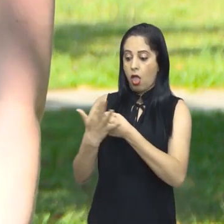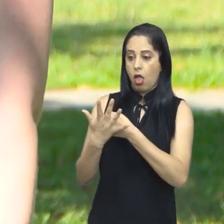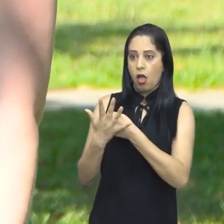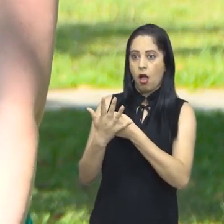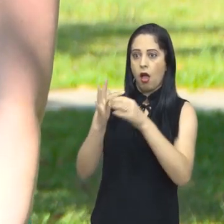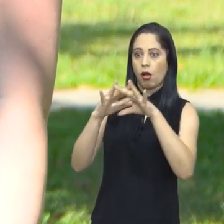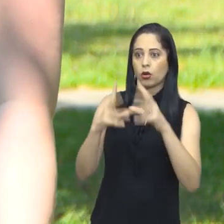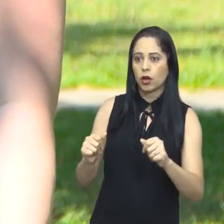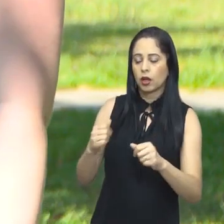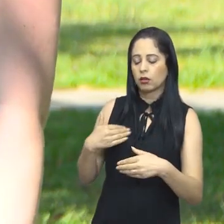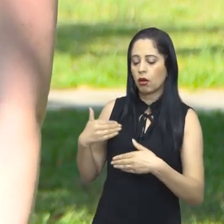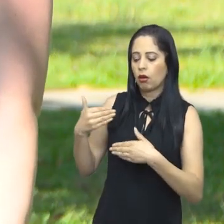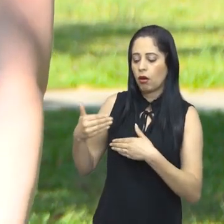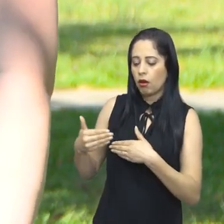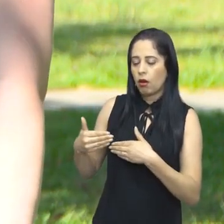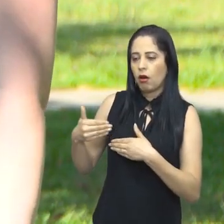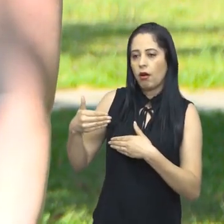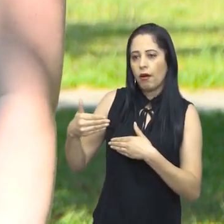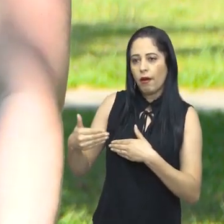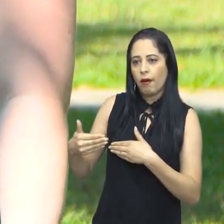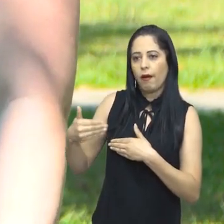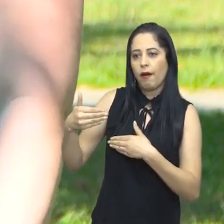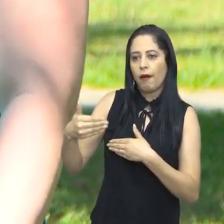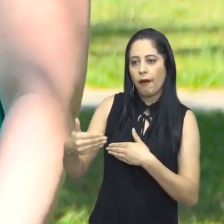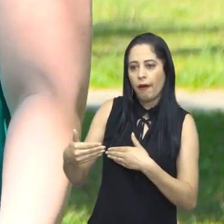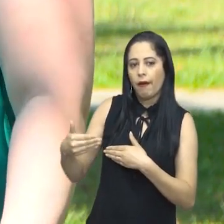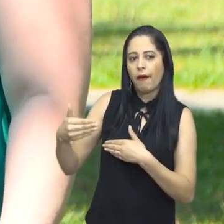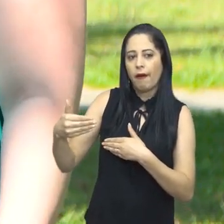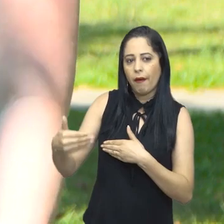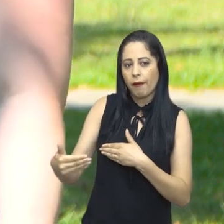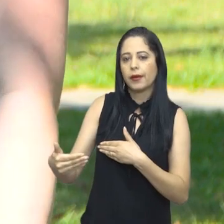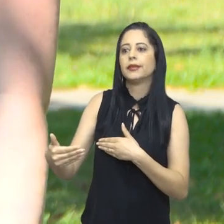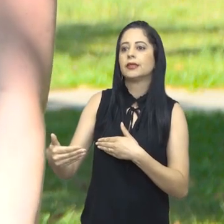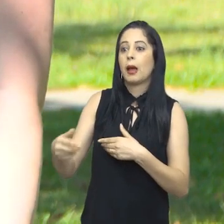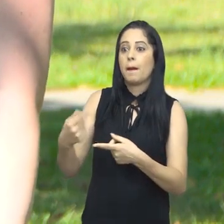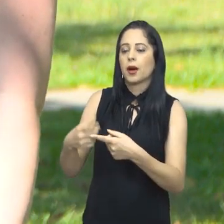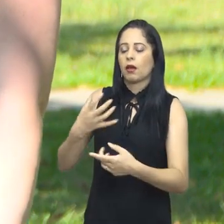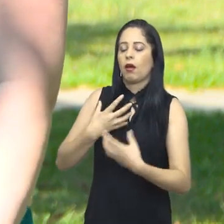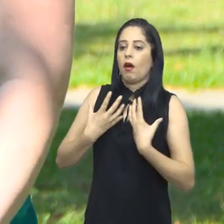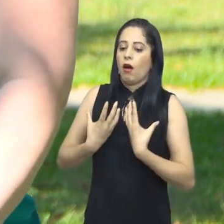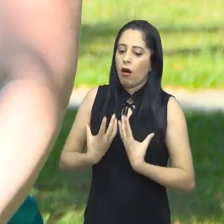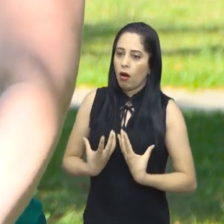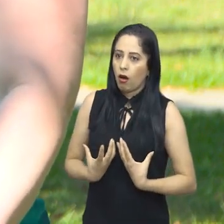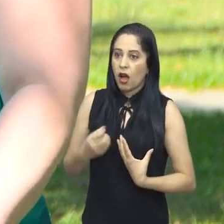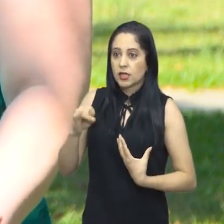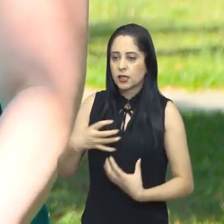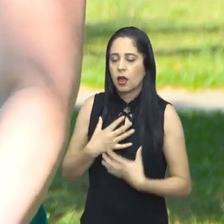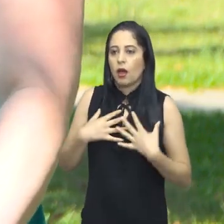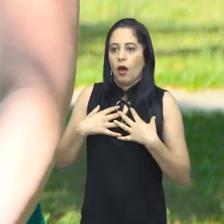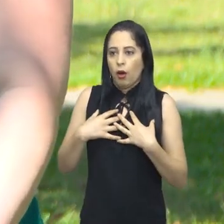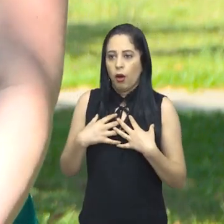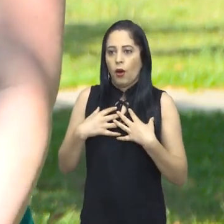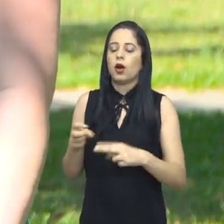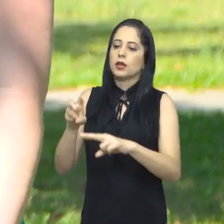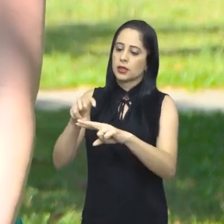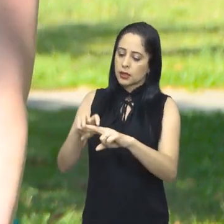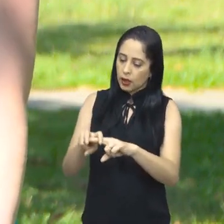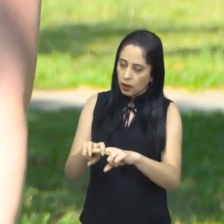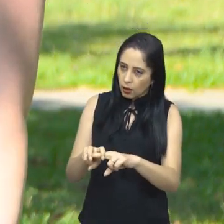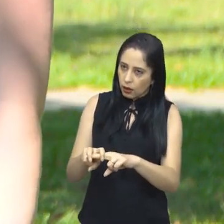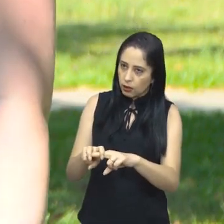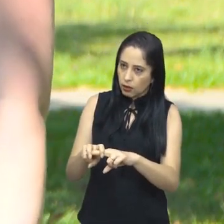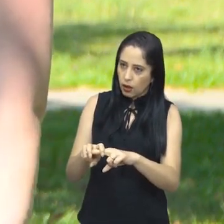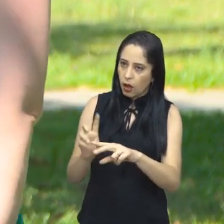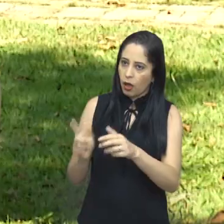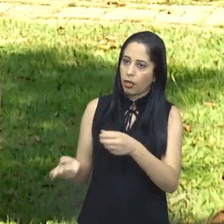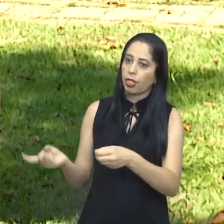poucos. E eu fui orientada no hospital, que seria dessa forma, que quando eu senti ter algum tipo de cansaço, era para eu sentar, ficar quietinha e esperar recuperar